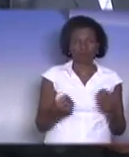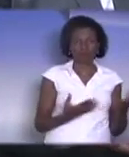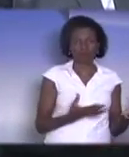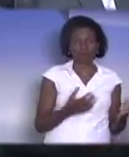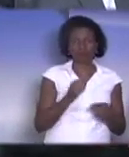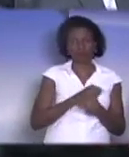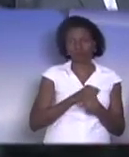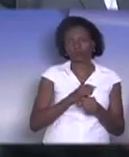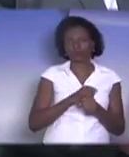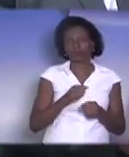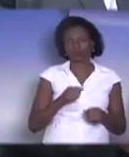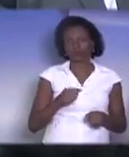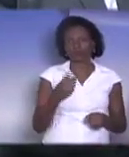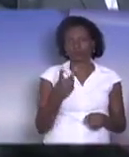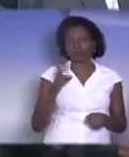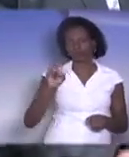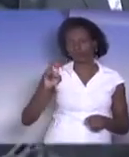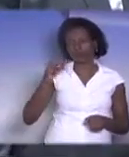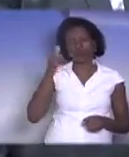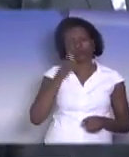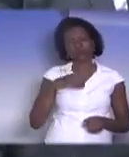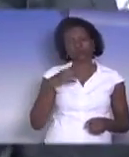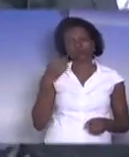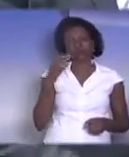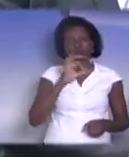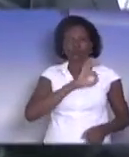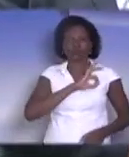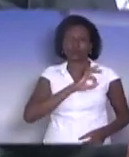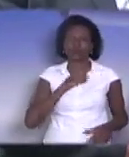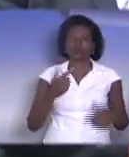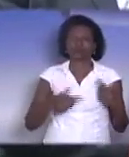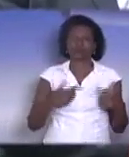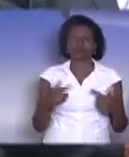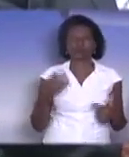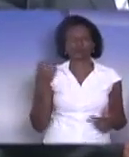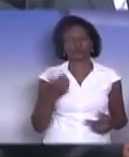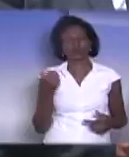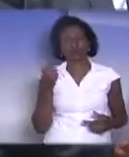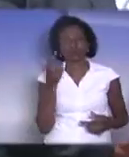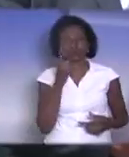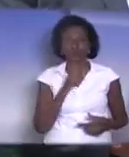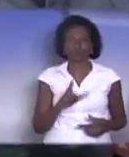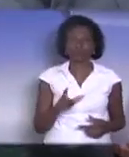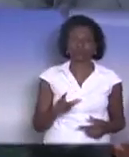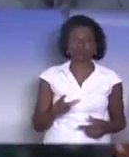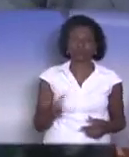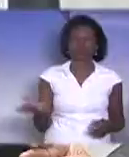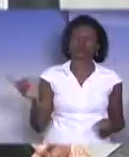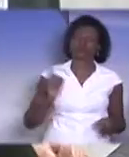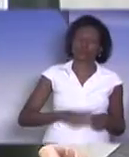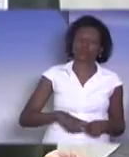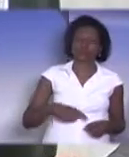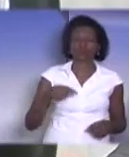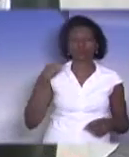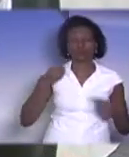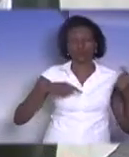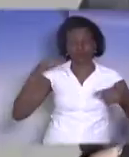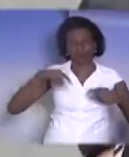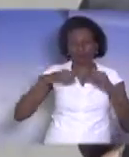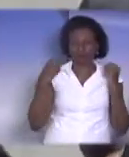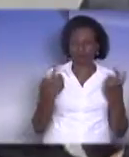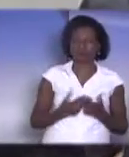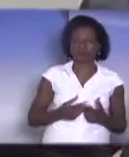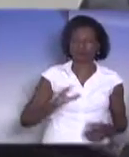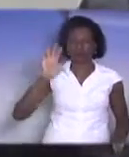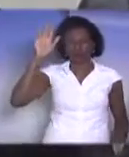mulher policial. Deixar declarado aqui o meu voto a favor e, se tudo der certo, voltaremos a discutir isso nessa carta. Está registrado o voto de excelente. Pela ordem, senhor